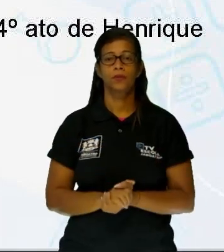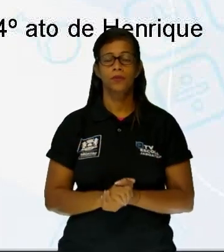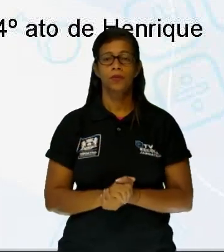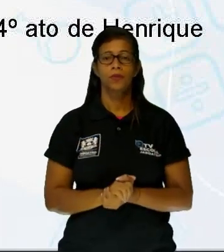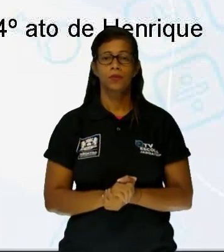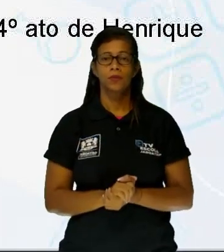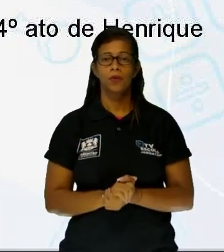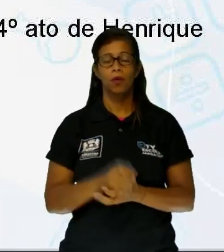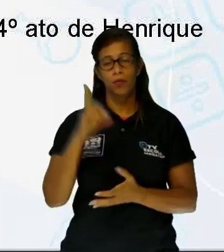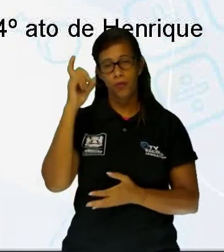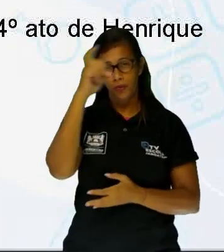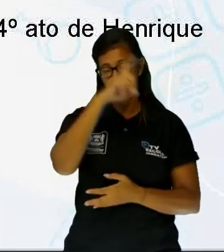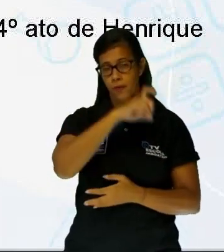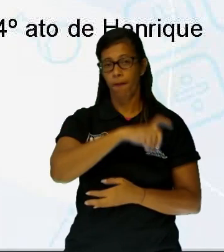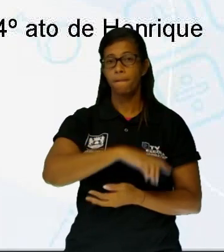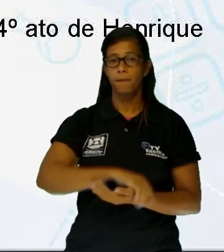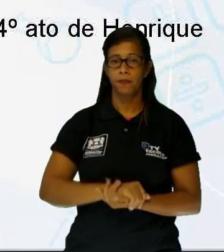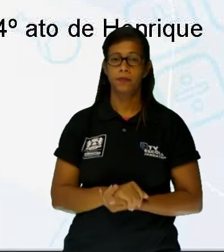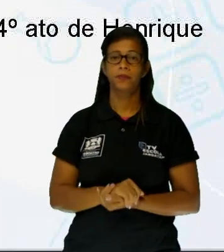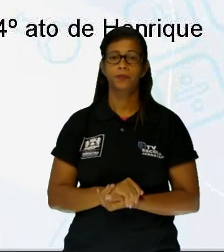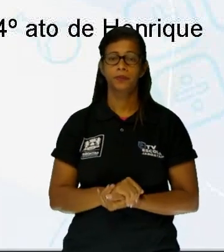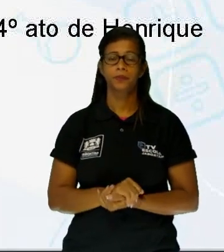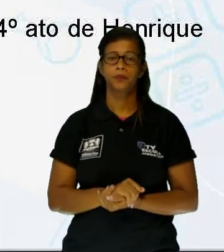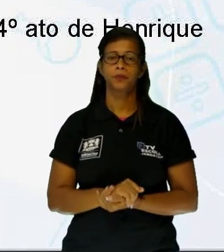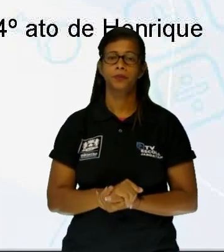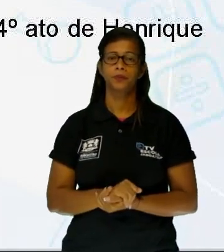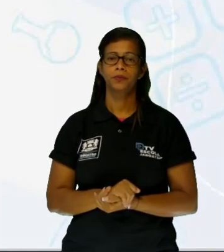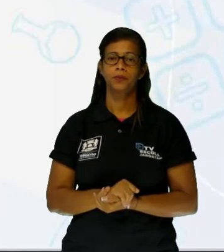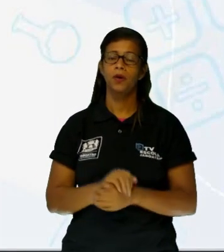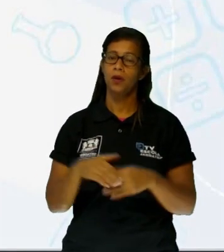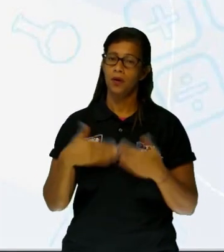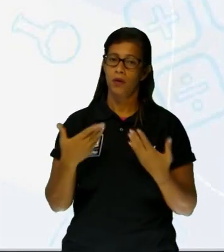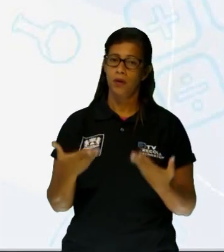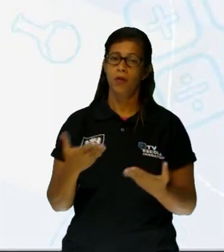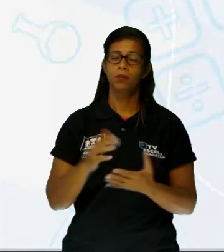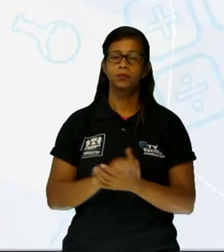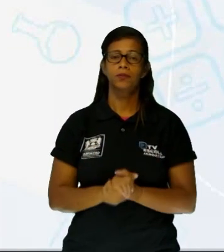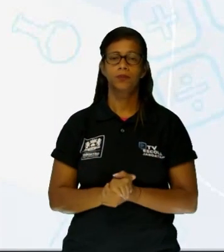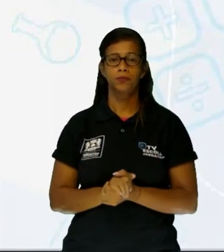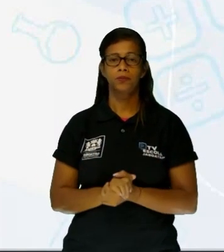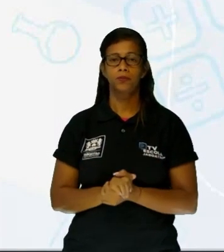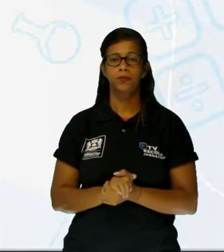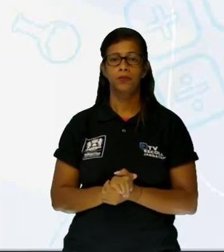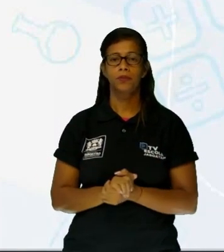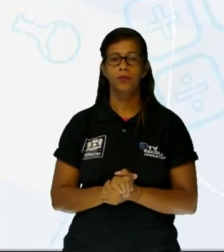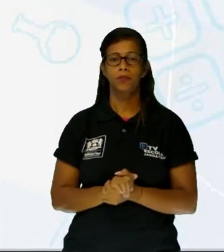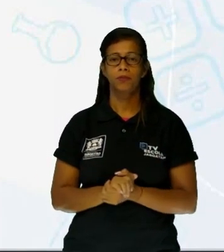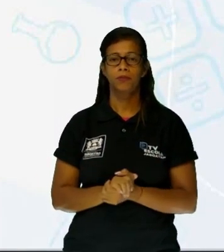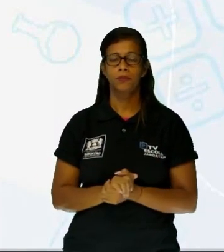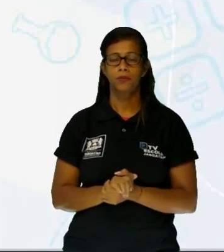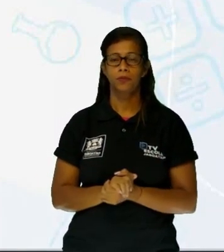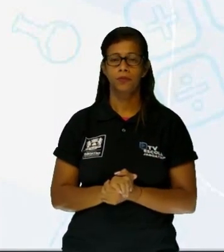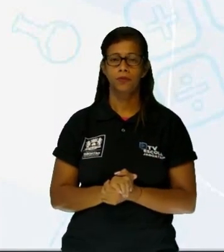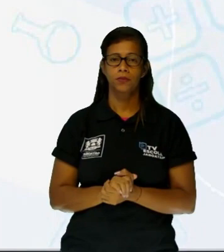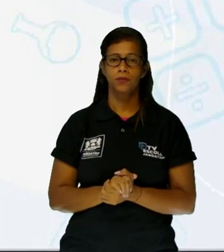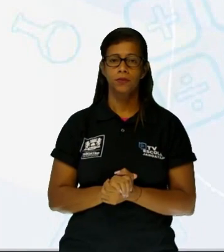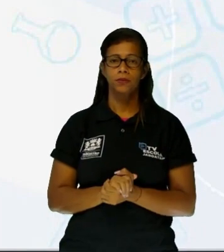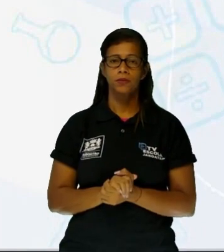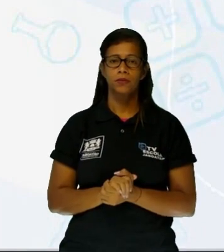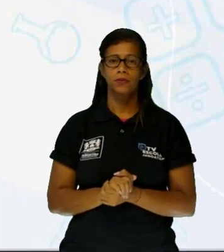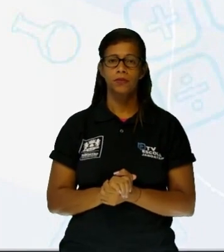algo relativo a nós, seres humanos, mas ele atribuiu isso à praia. Então, aí a gente vê a personificação com relação à praia. A praia amanheceu dramática, né?